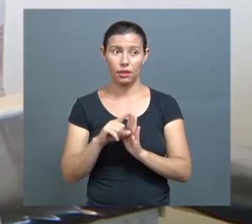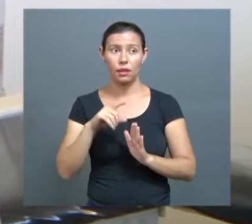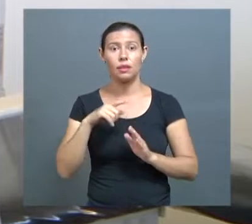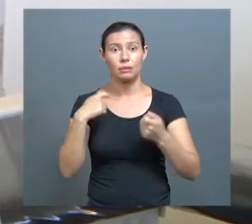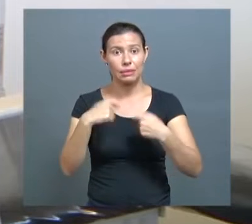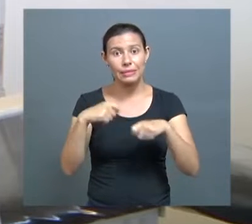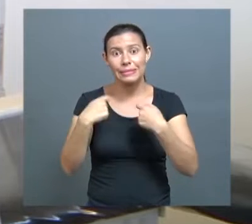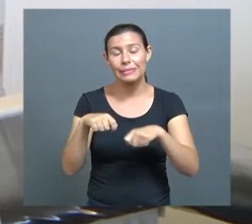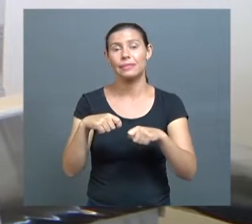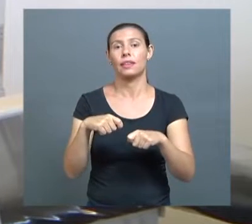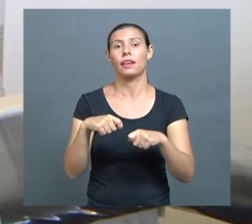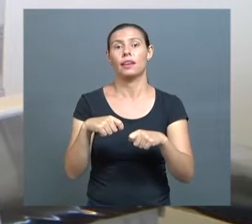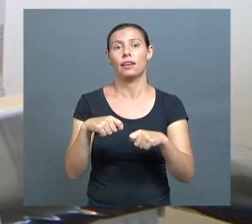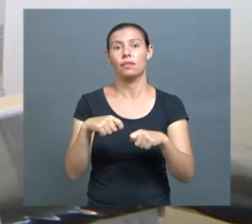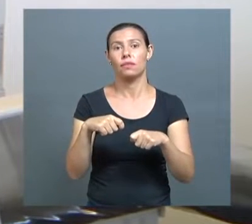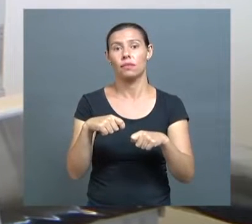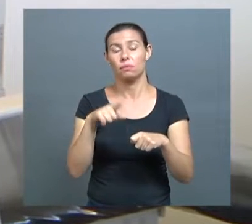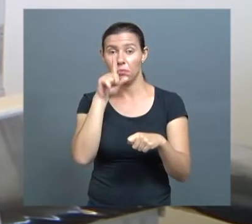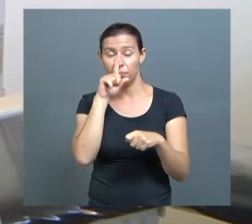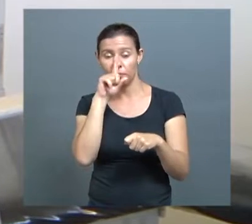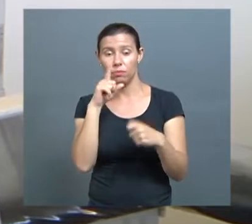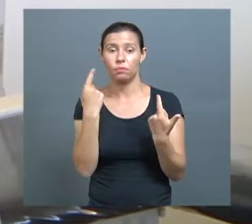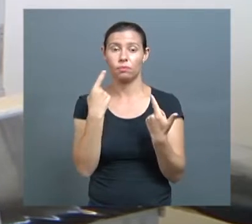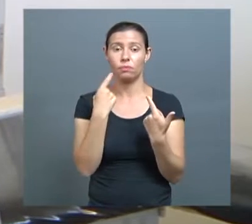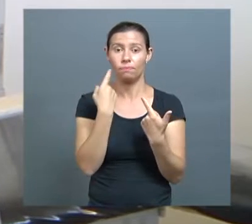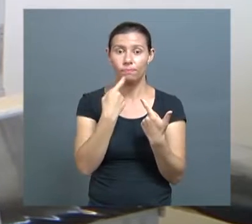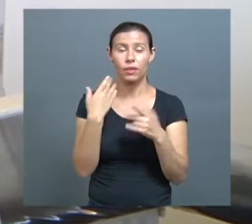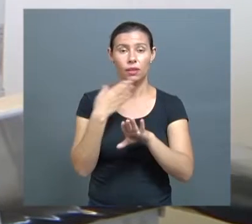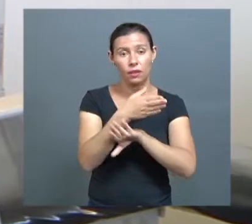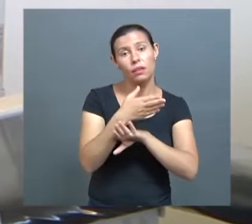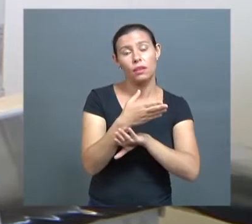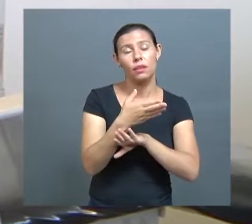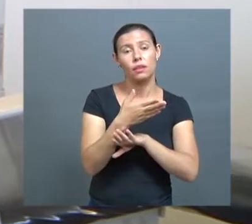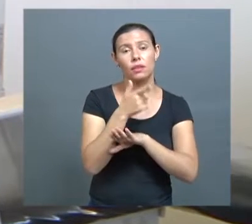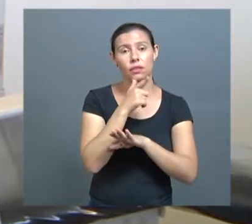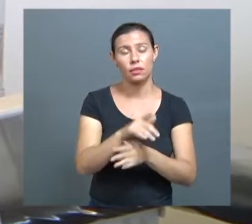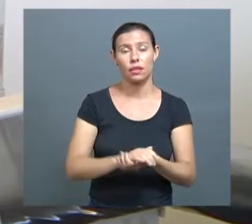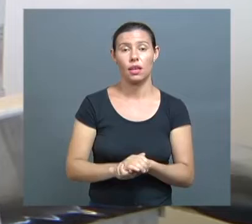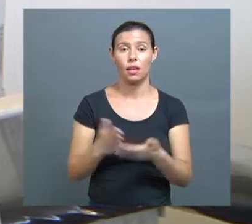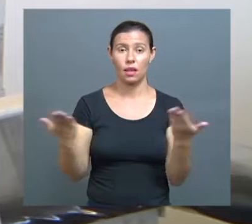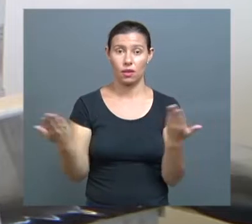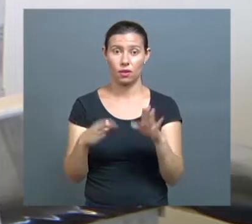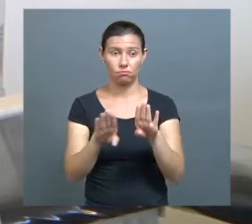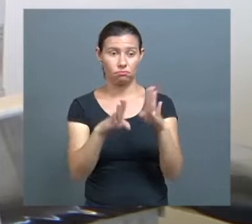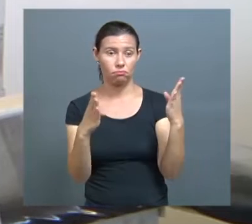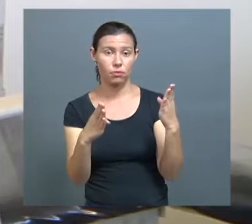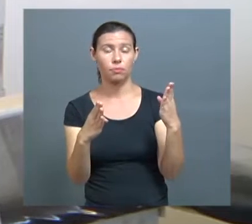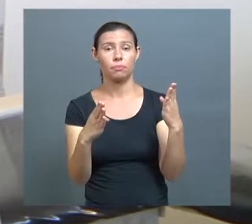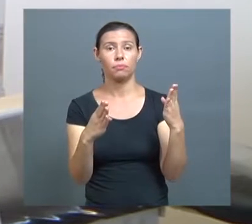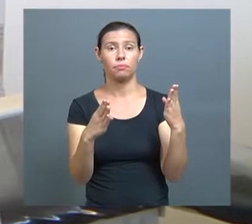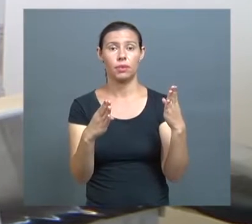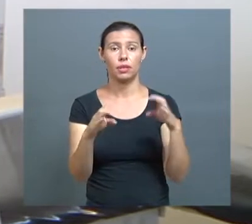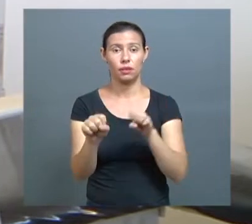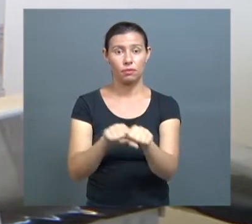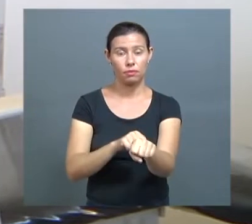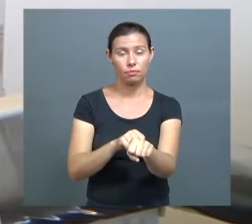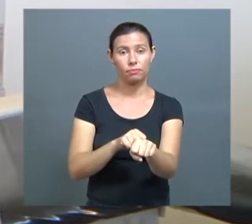odontológicas. E para abrir esse serviço para a formação acadêmica,